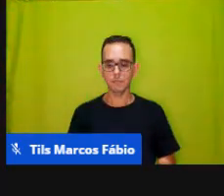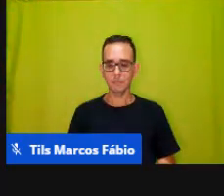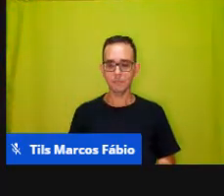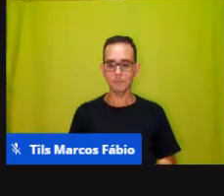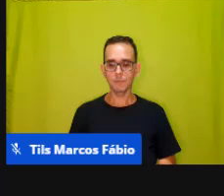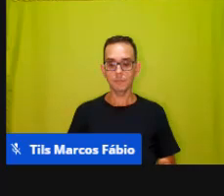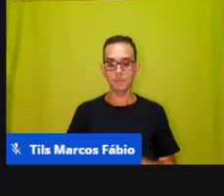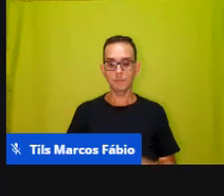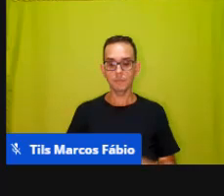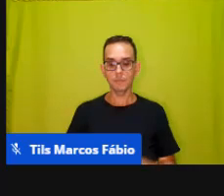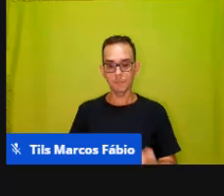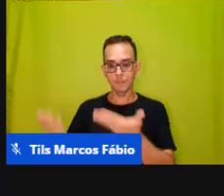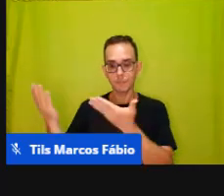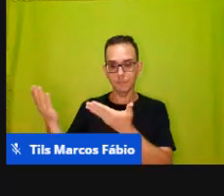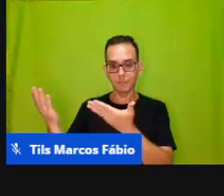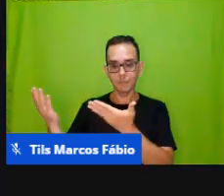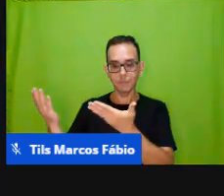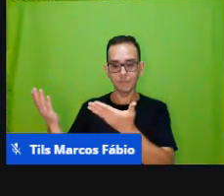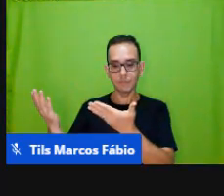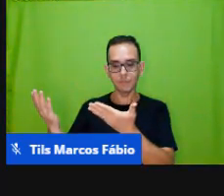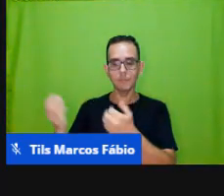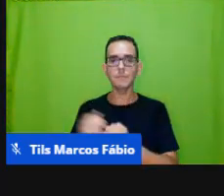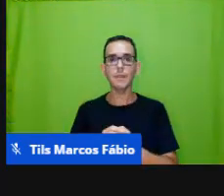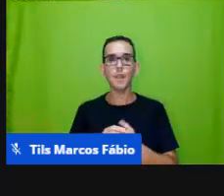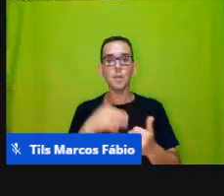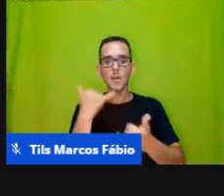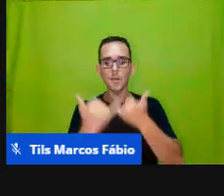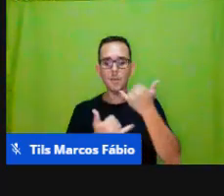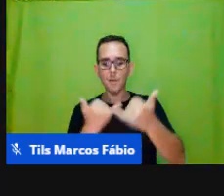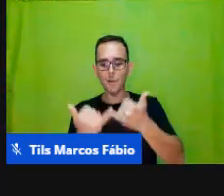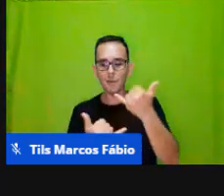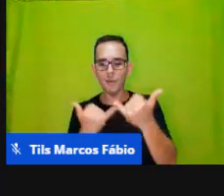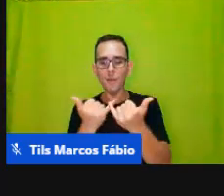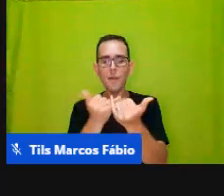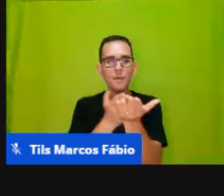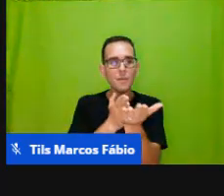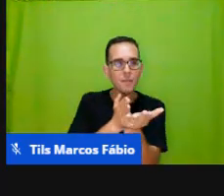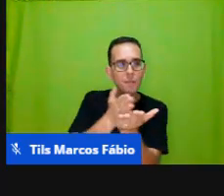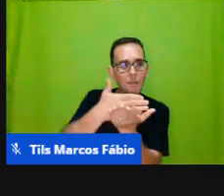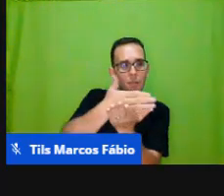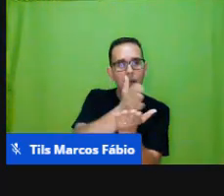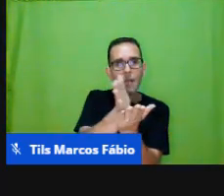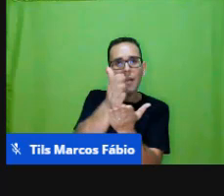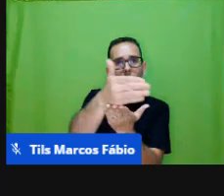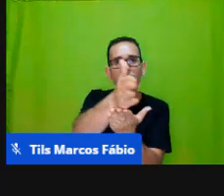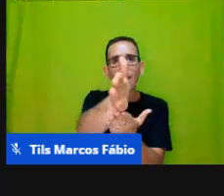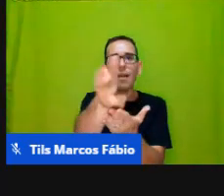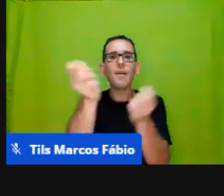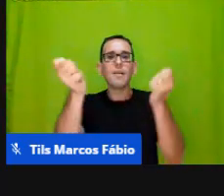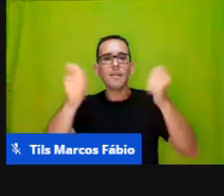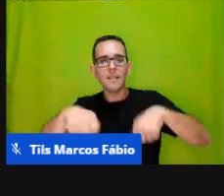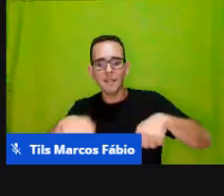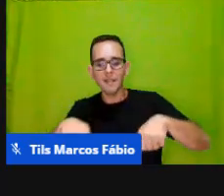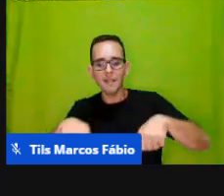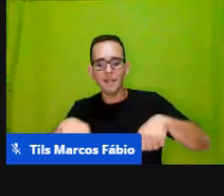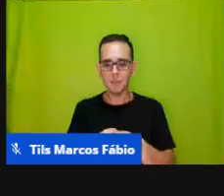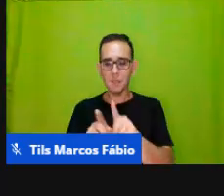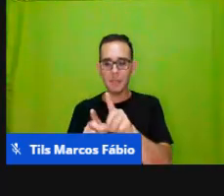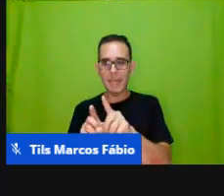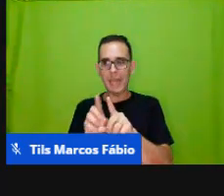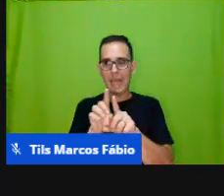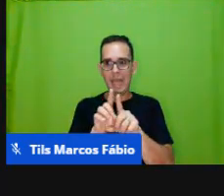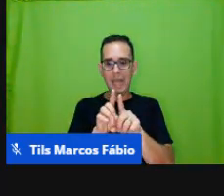ok temos aí os jogos de trilha também trouxe três modelos para vocês ali é direito um jogo grande